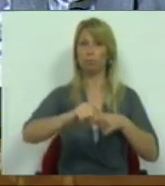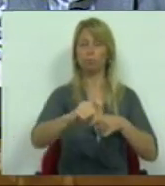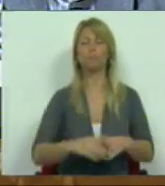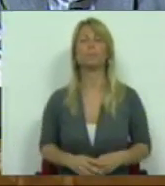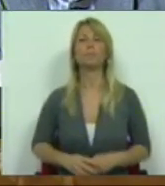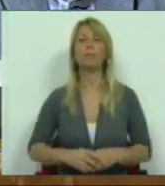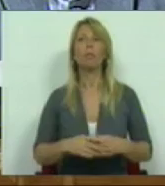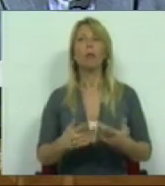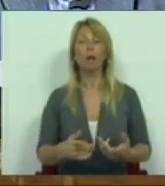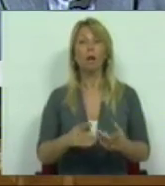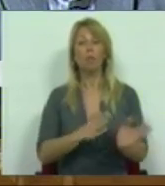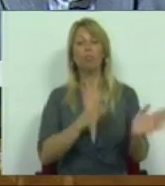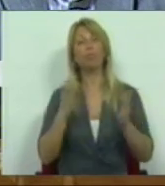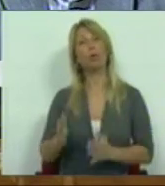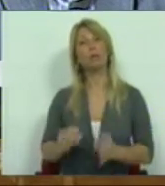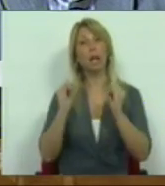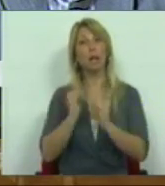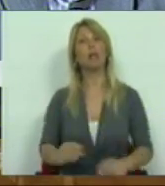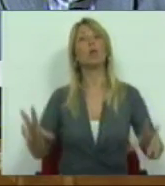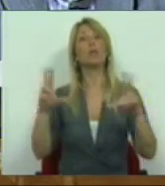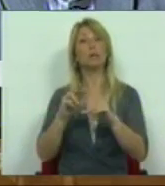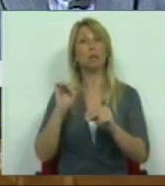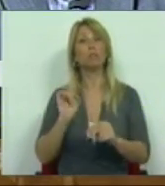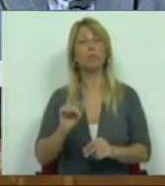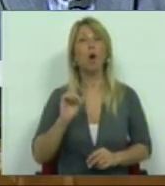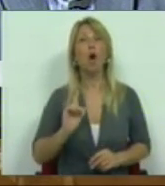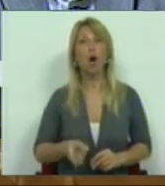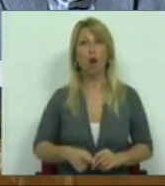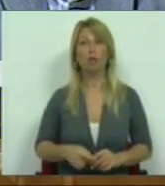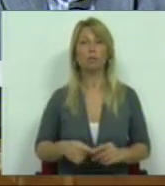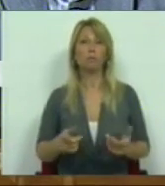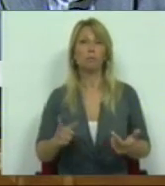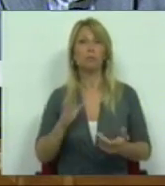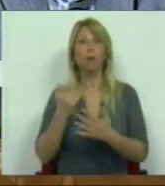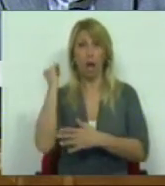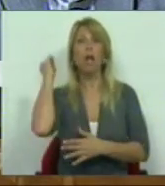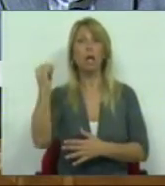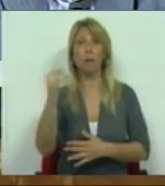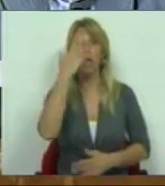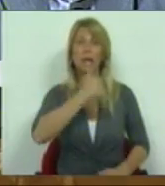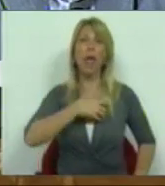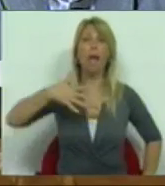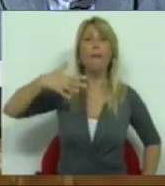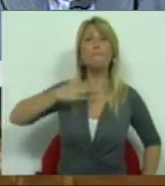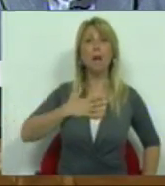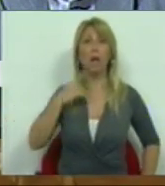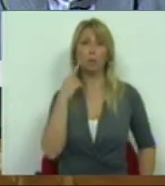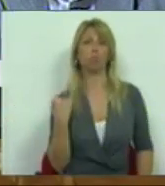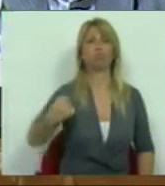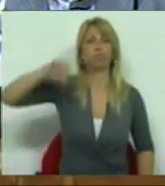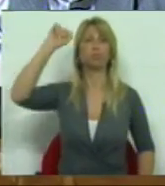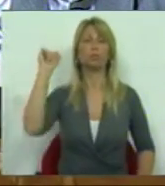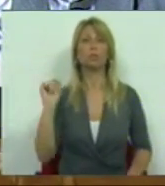inovação é que criminalizamos a desobediência das empresas e serviços às